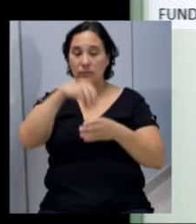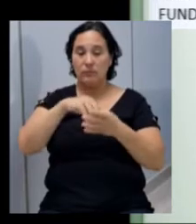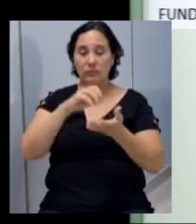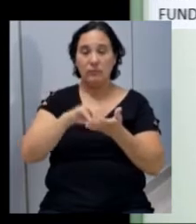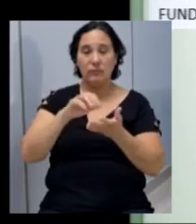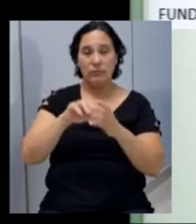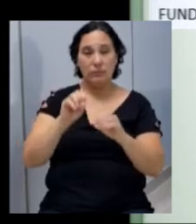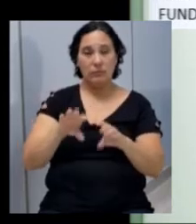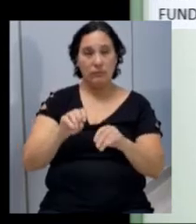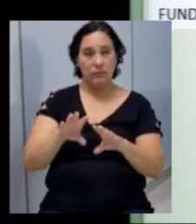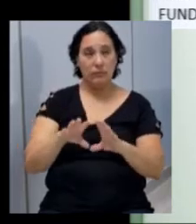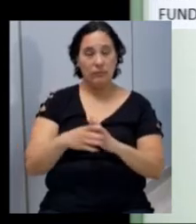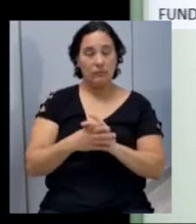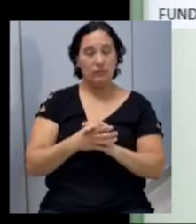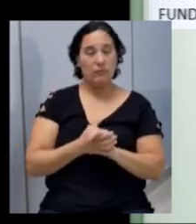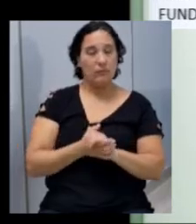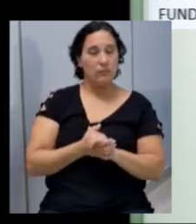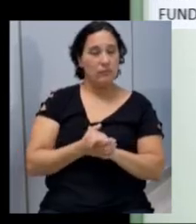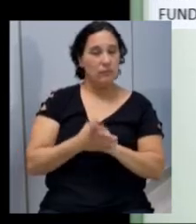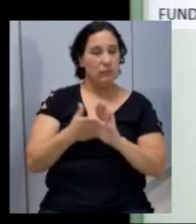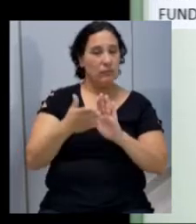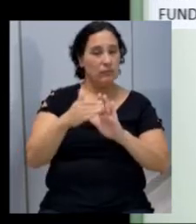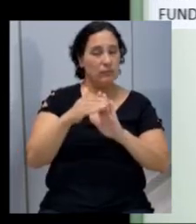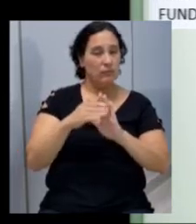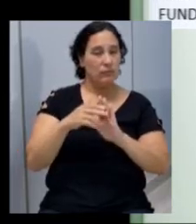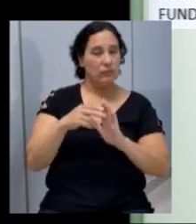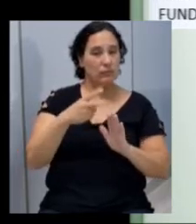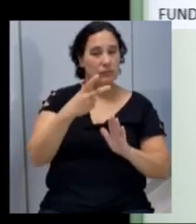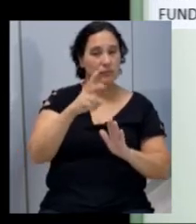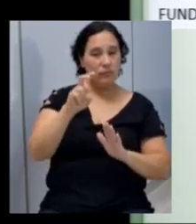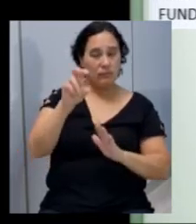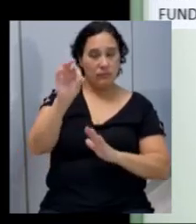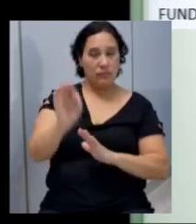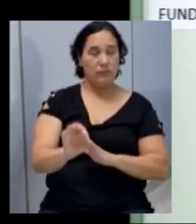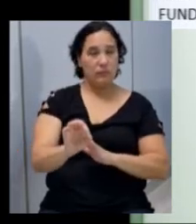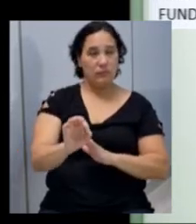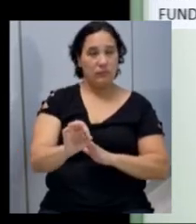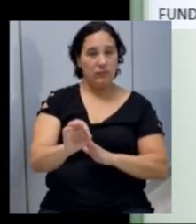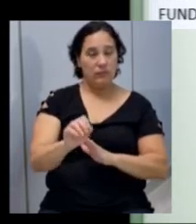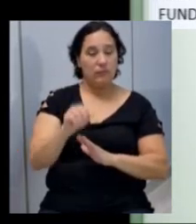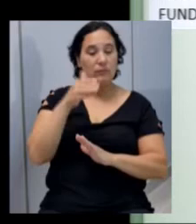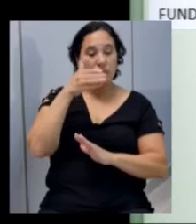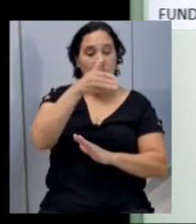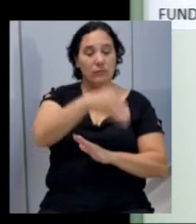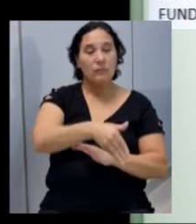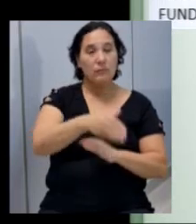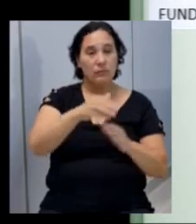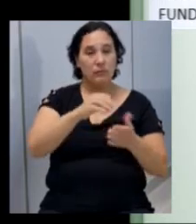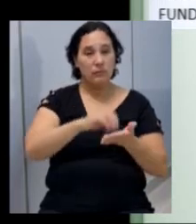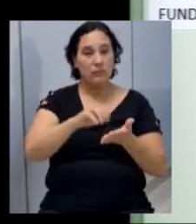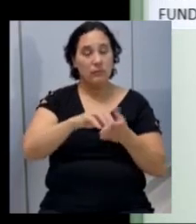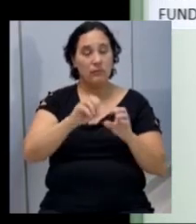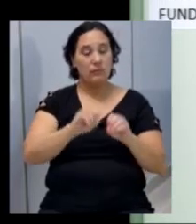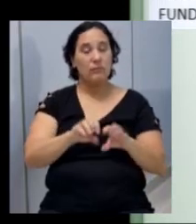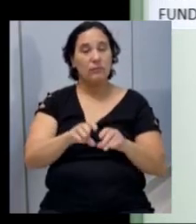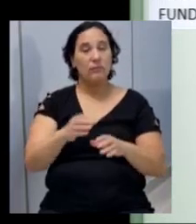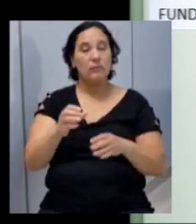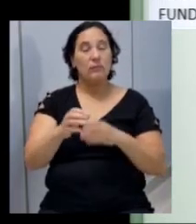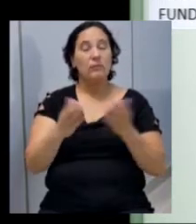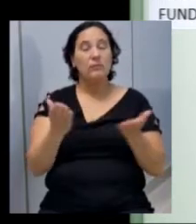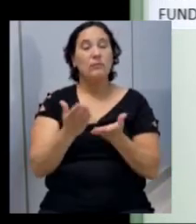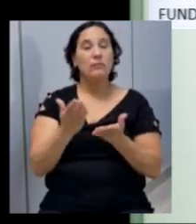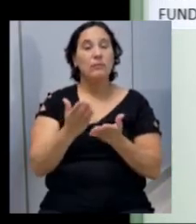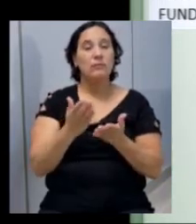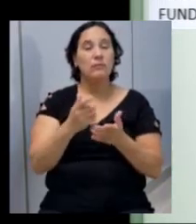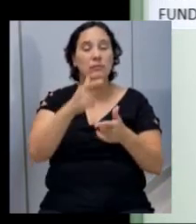Educação, por mais que ela não compõe o cálculo dos 25%, ela está alocada dentro da Secretaria, esse ano nós